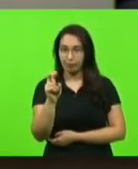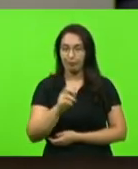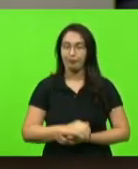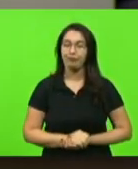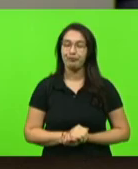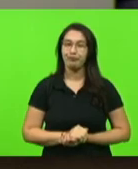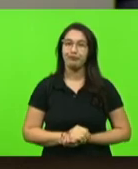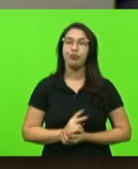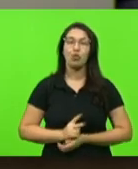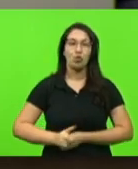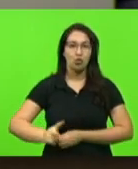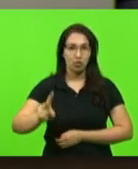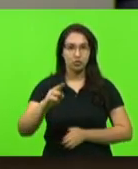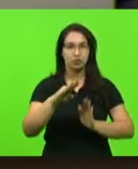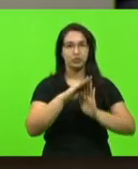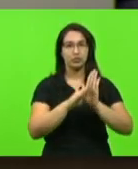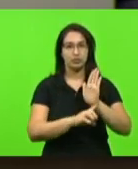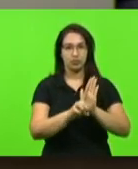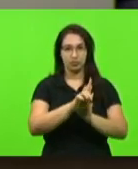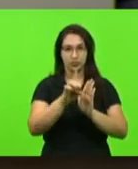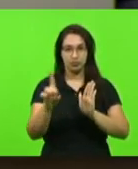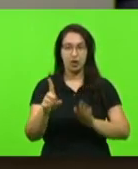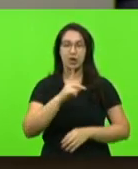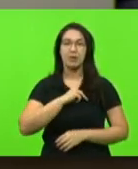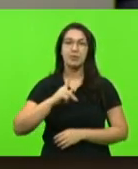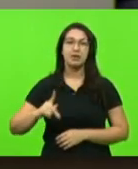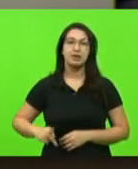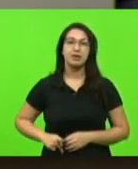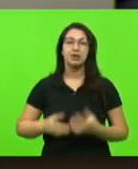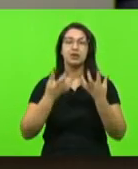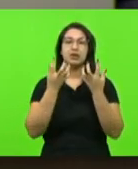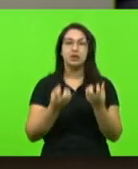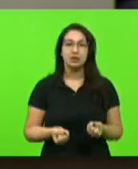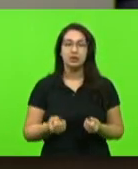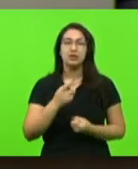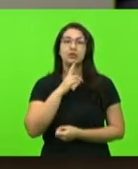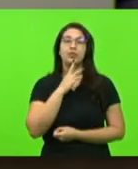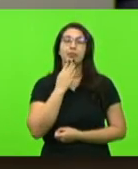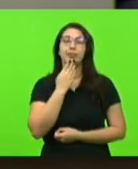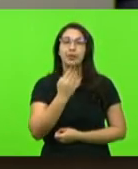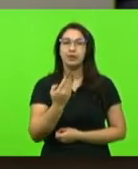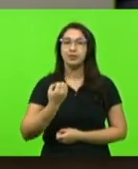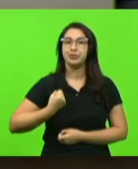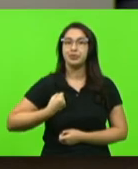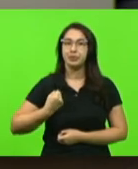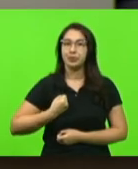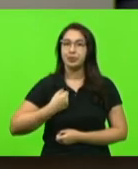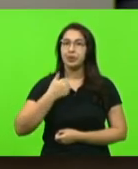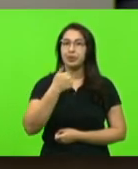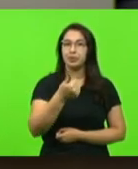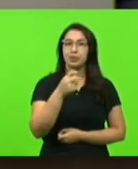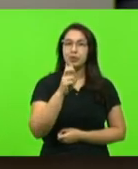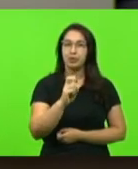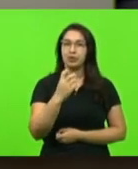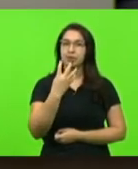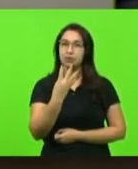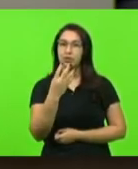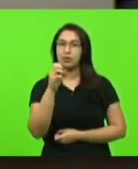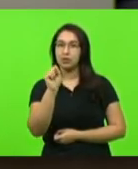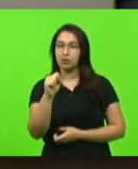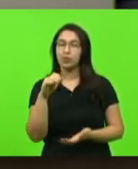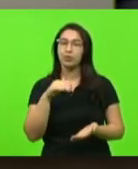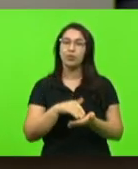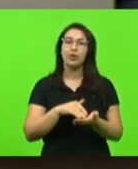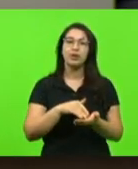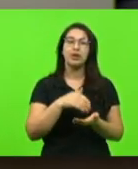continuidade à ordem do dia, o senhor presidente definiu os requerimentos números 1.548 a 1